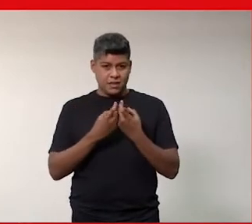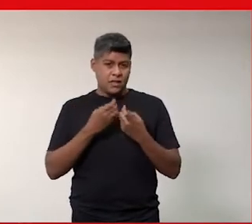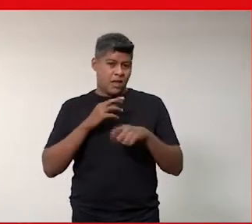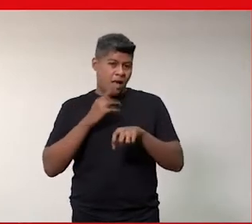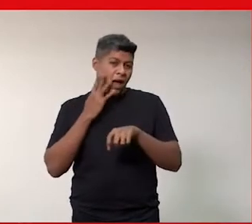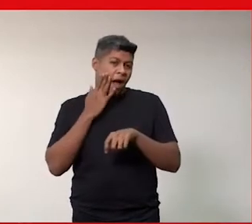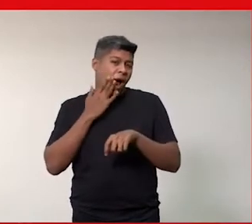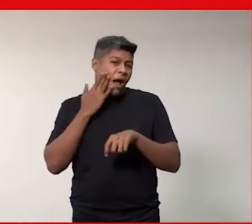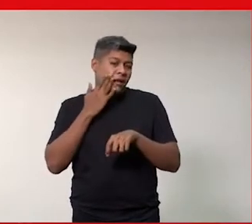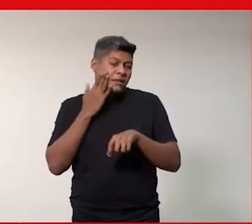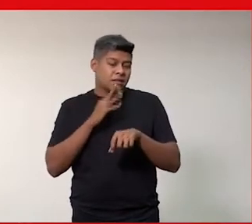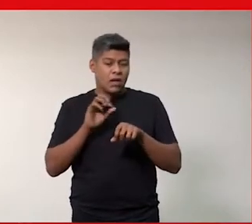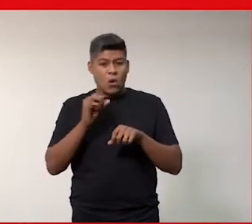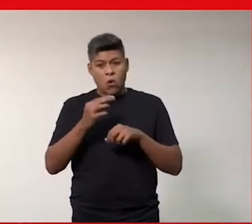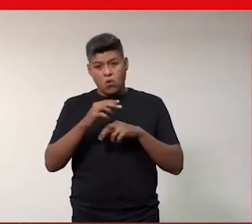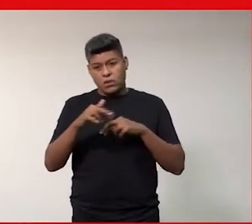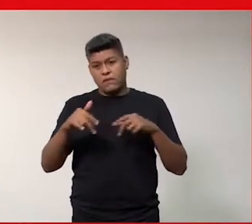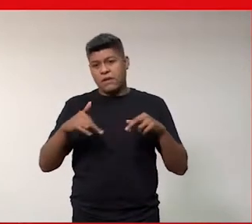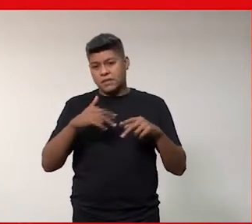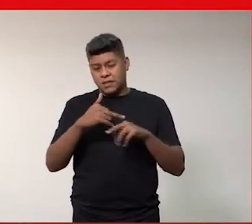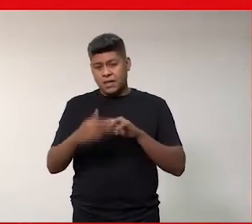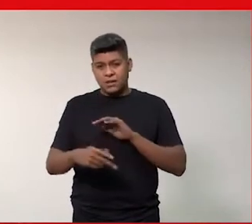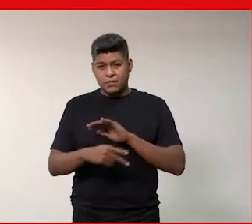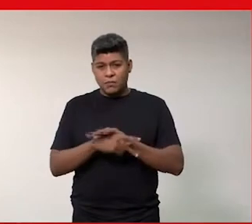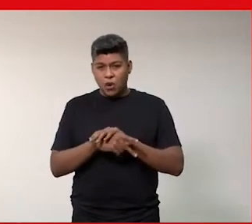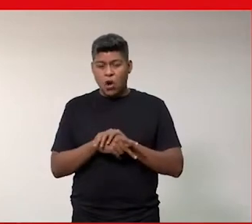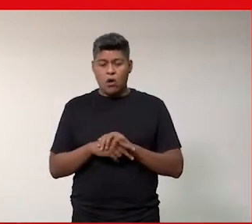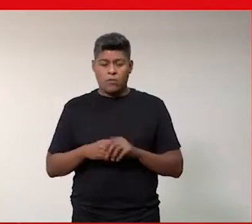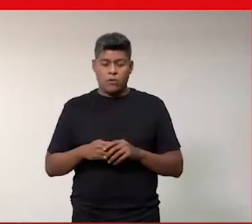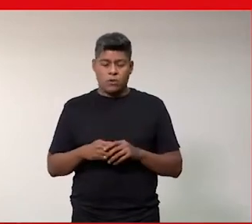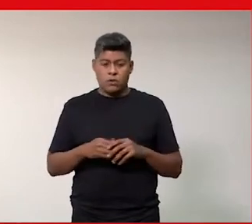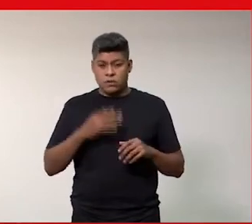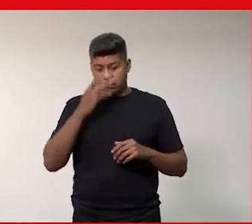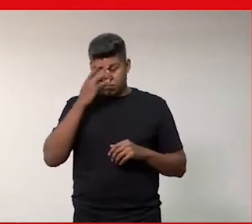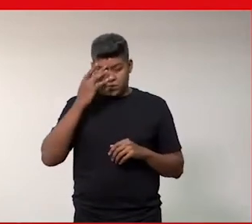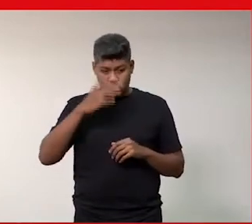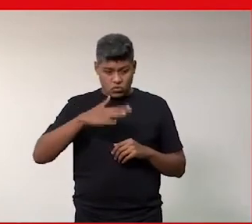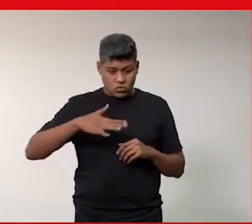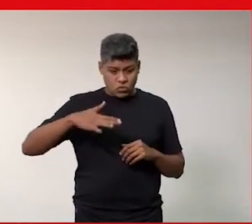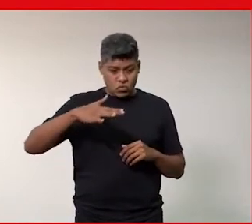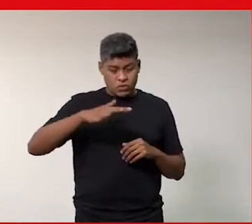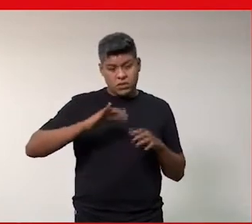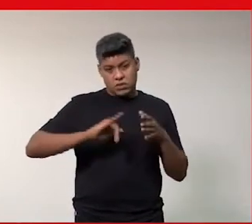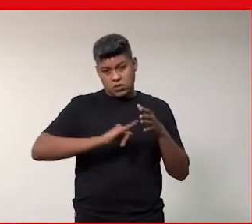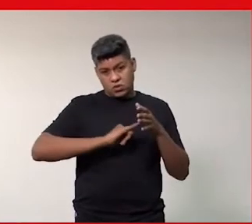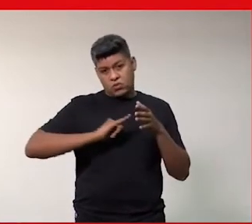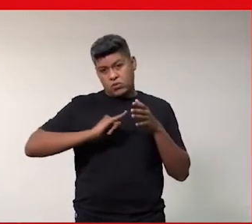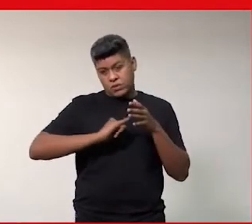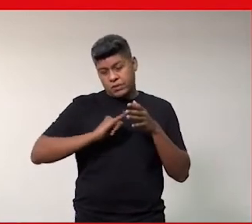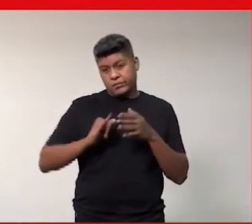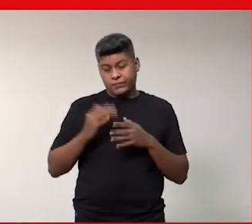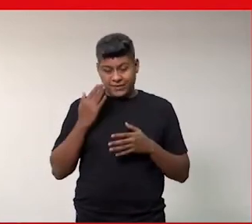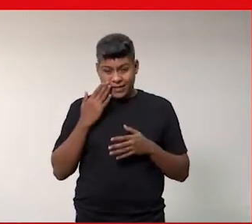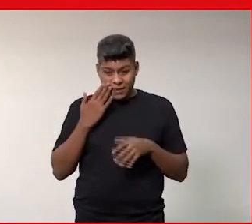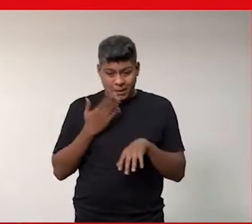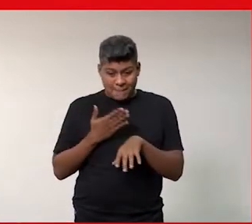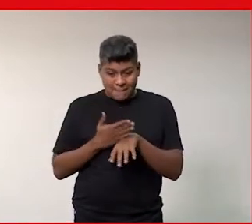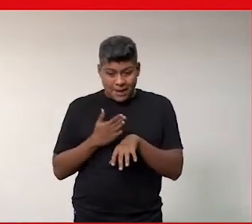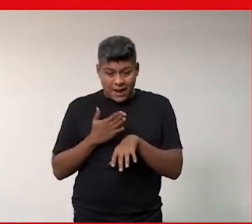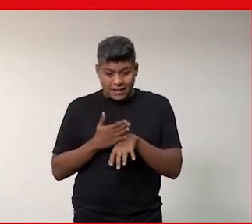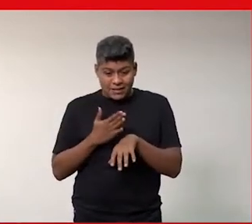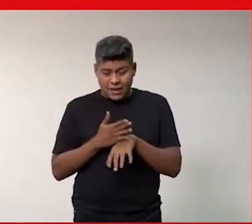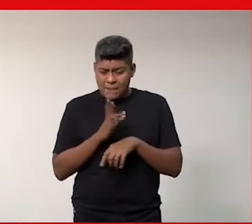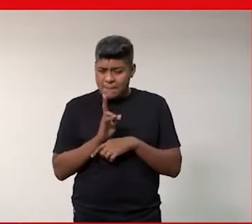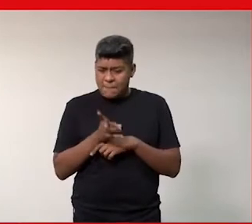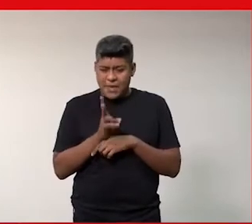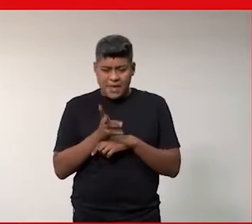ou a diversidade no âmbito das corporações e nem das instituições. Então, no fundo, as práticas são as